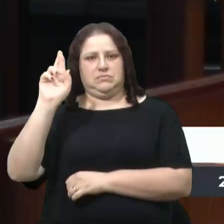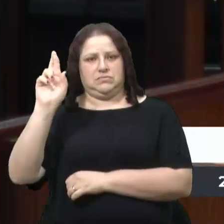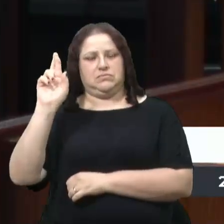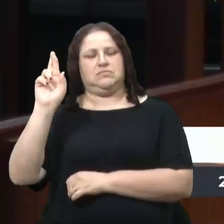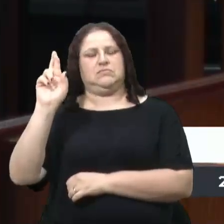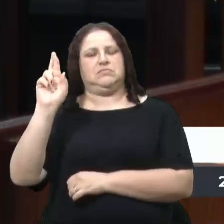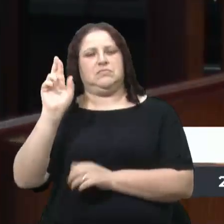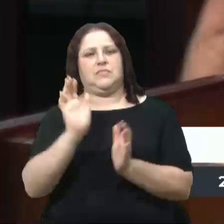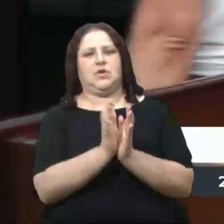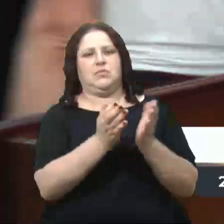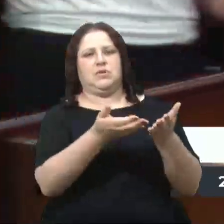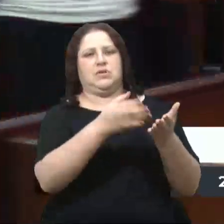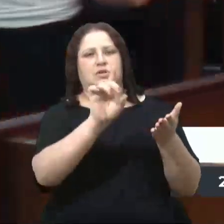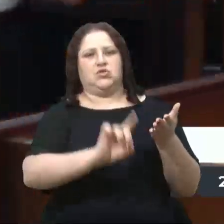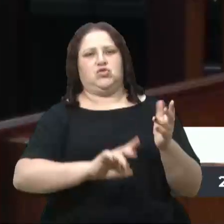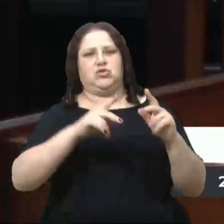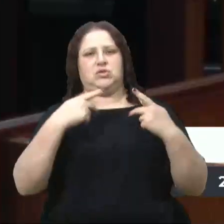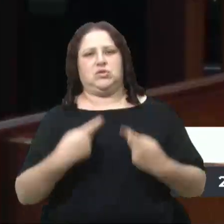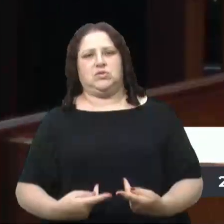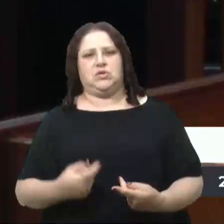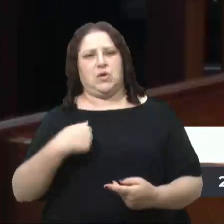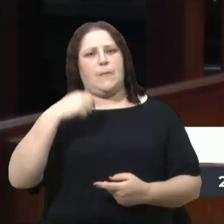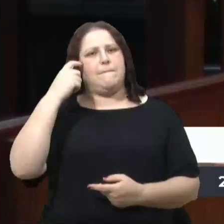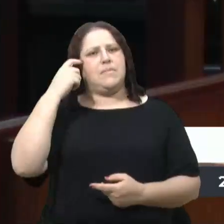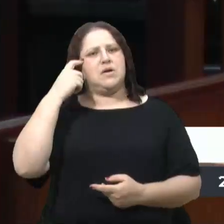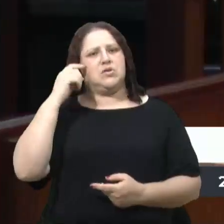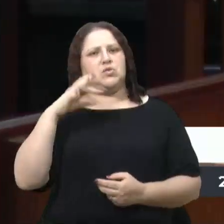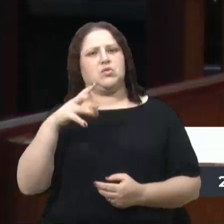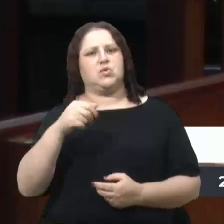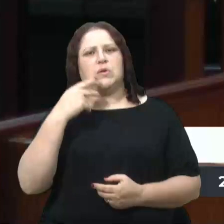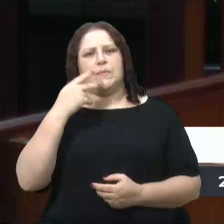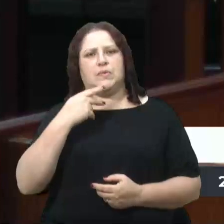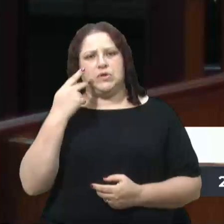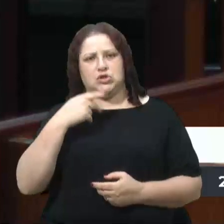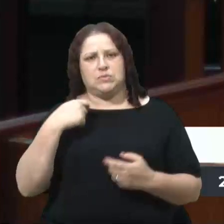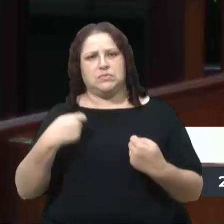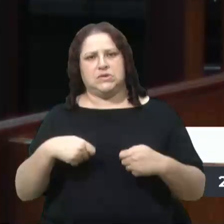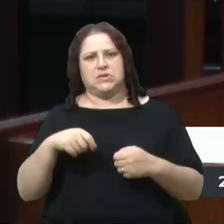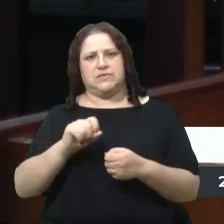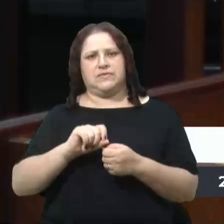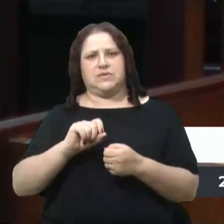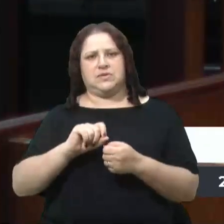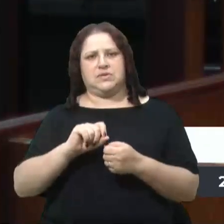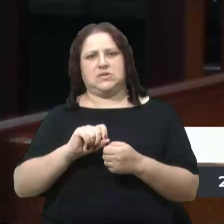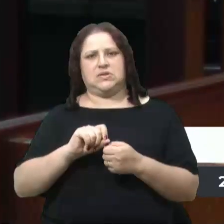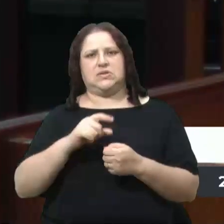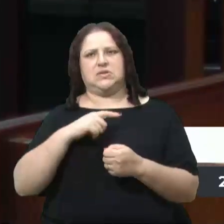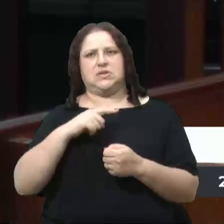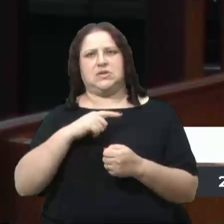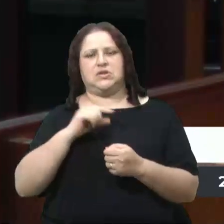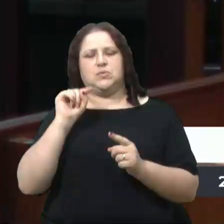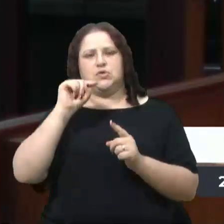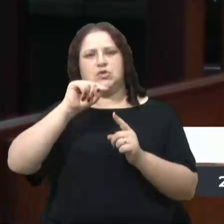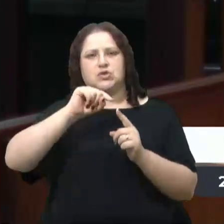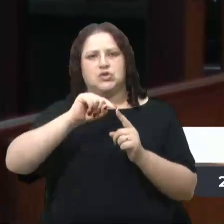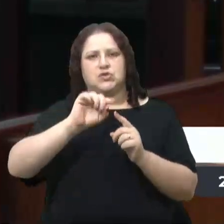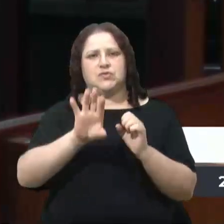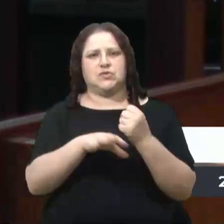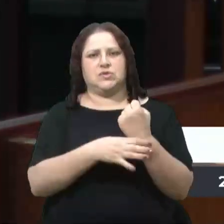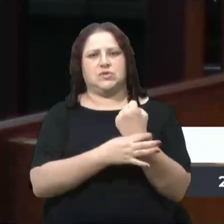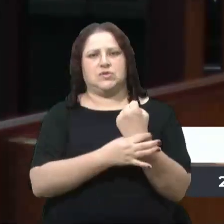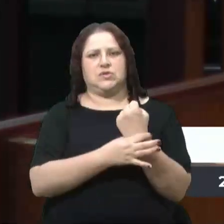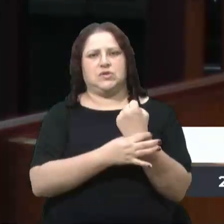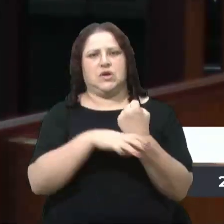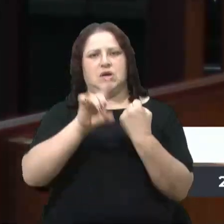Direitos Humanos, e penso que toda política deverá ser feita com a finalidade de assegurar